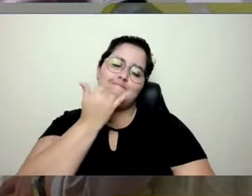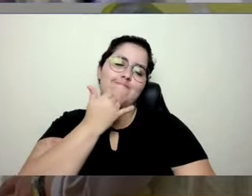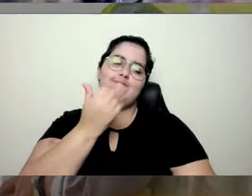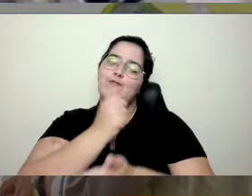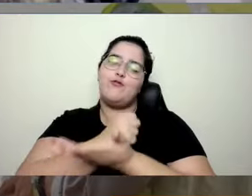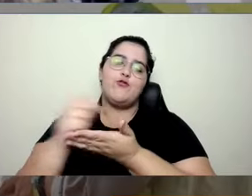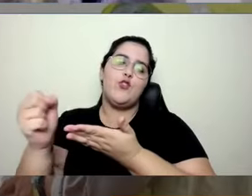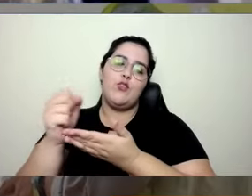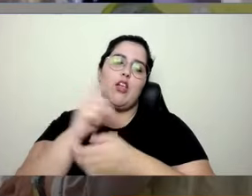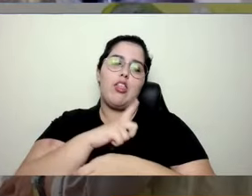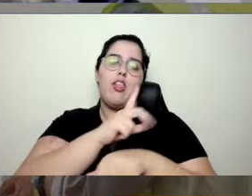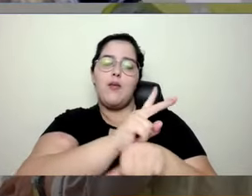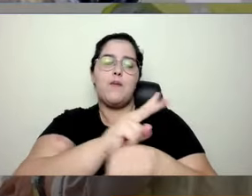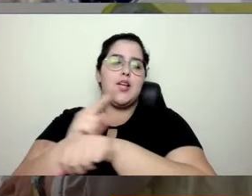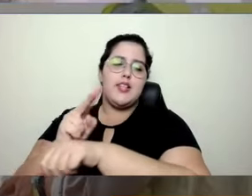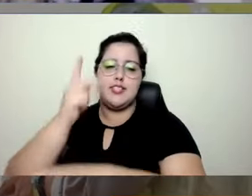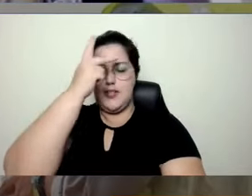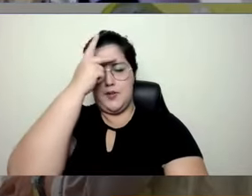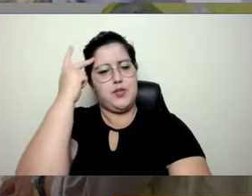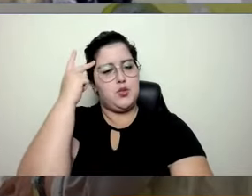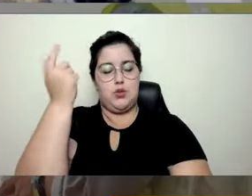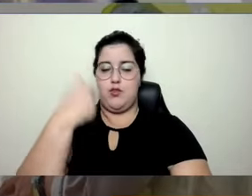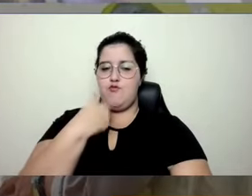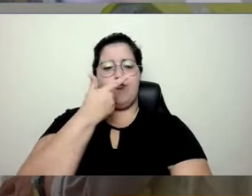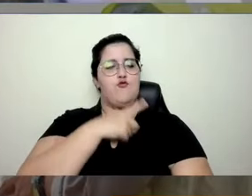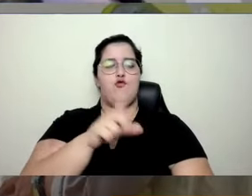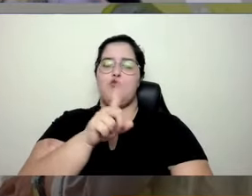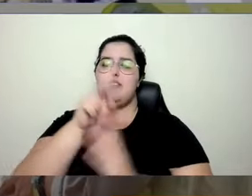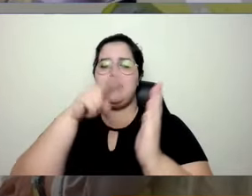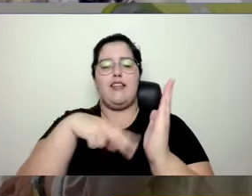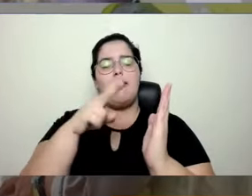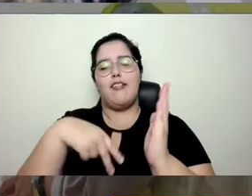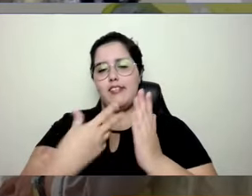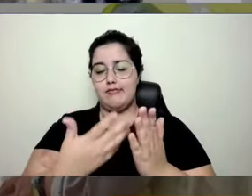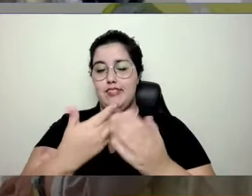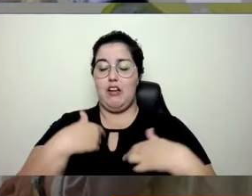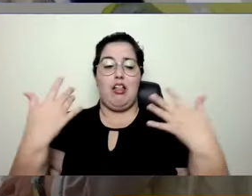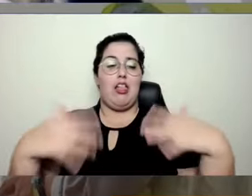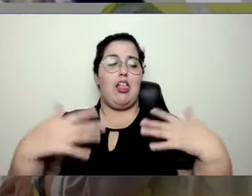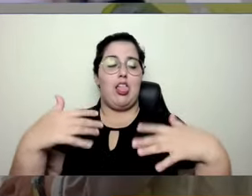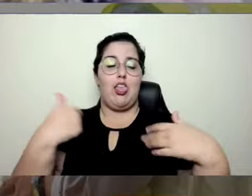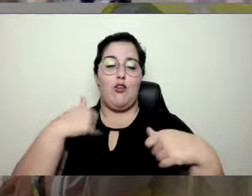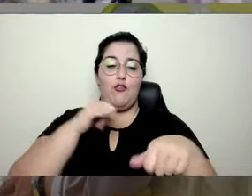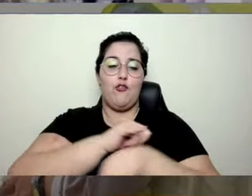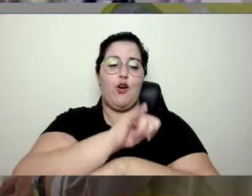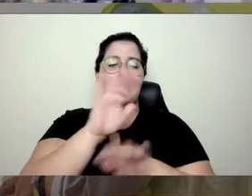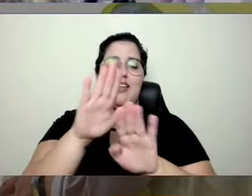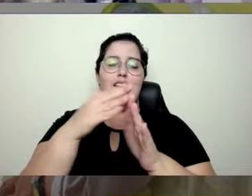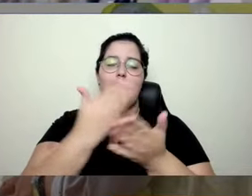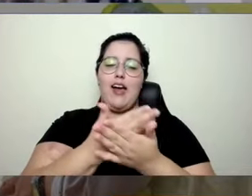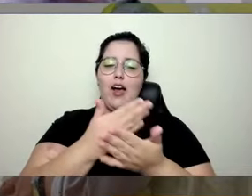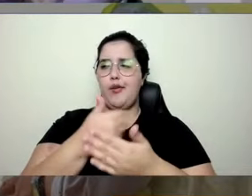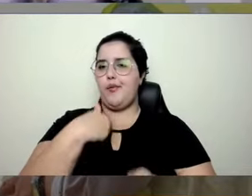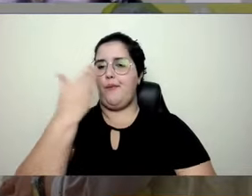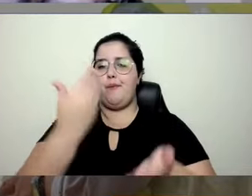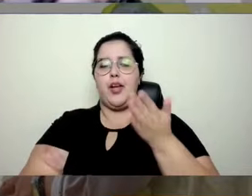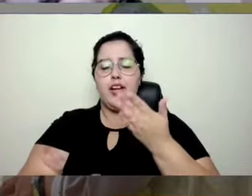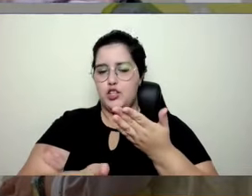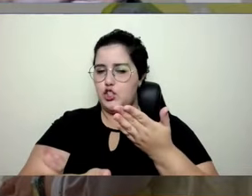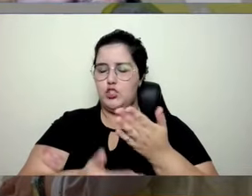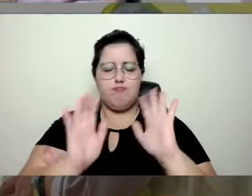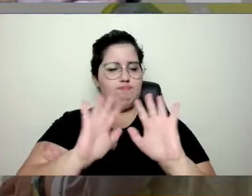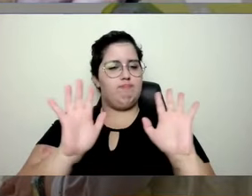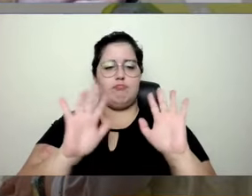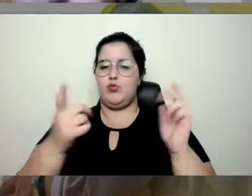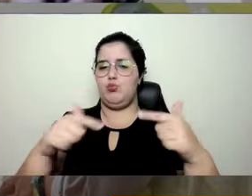Está emprestado, não vou conseguir ler, não vou conseguir fazer, faltei na aula, perdi, não tem